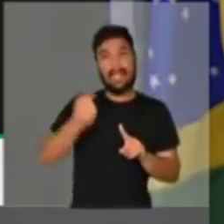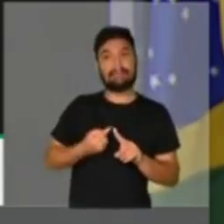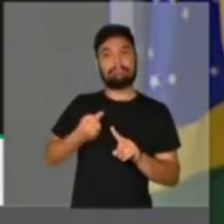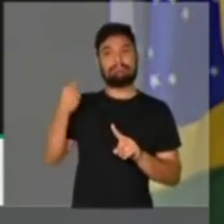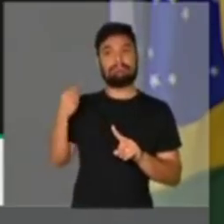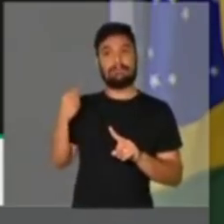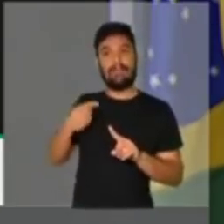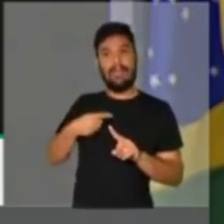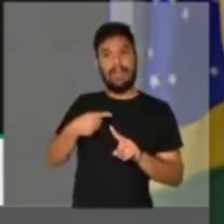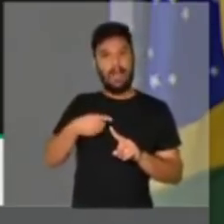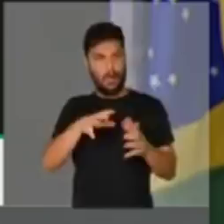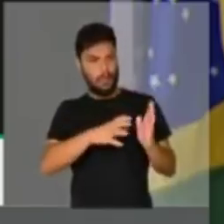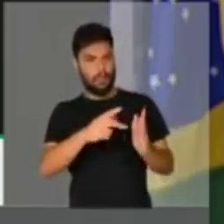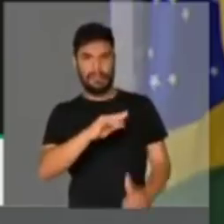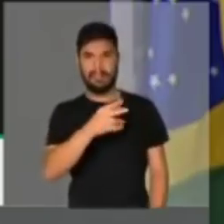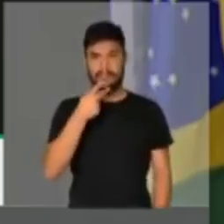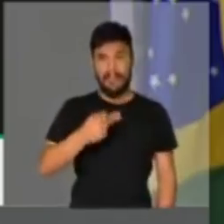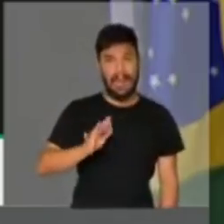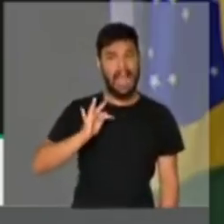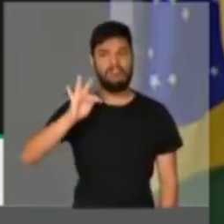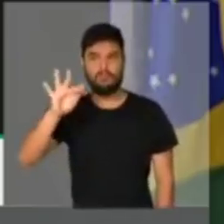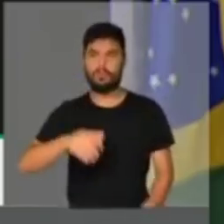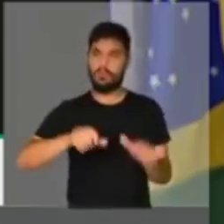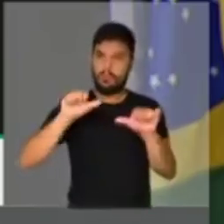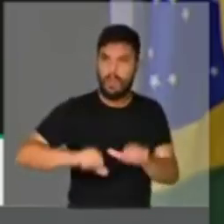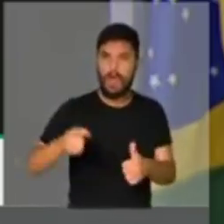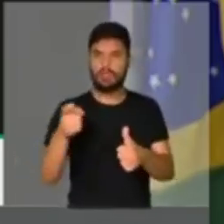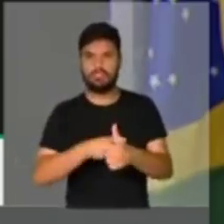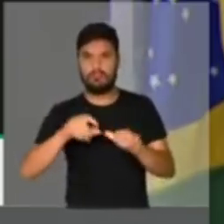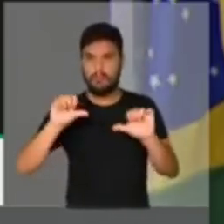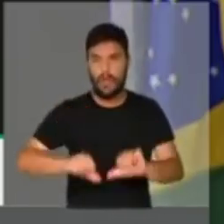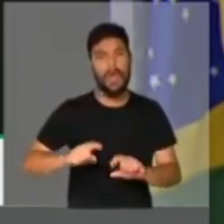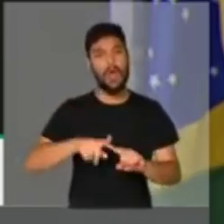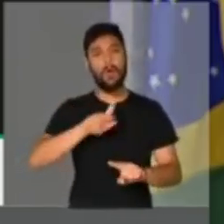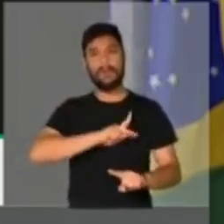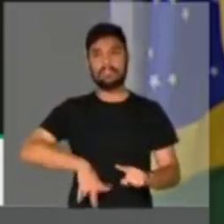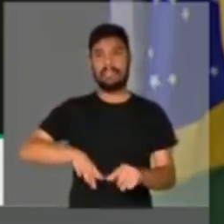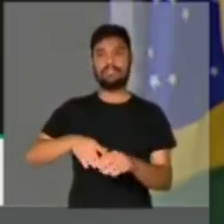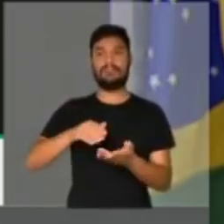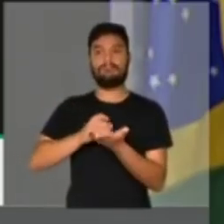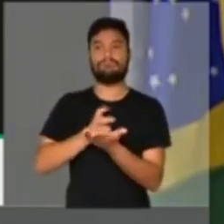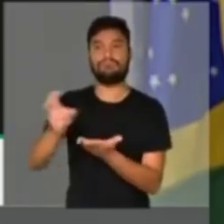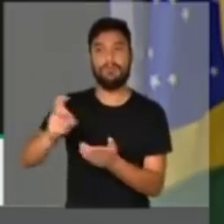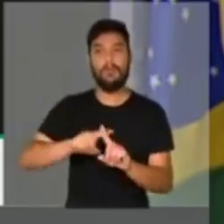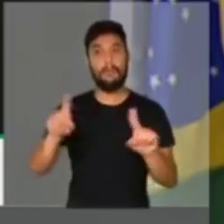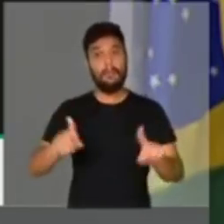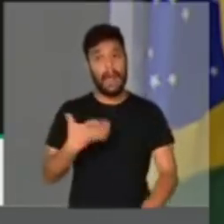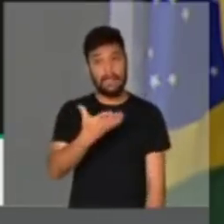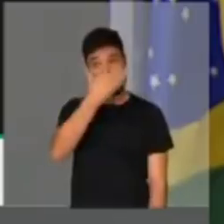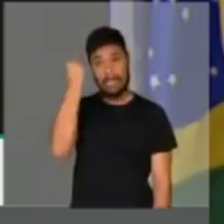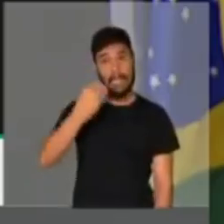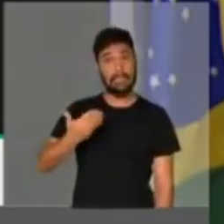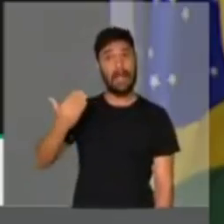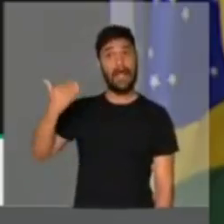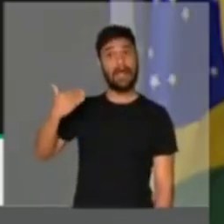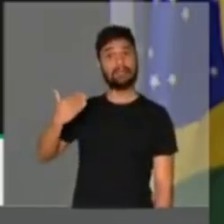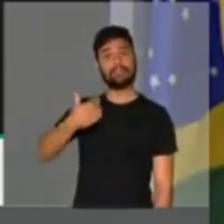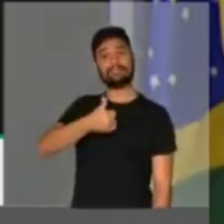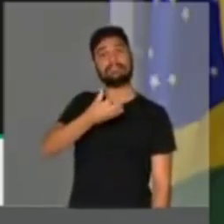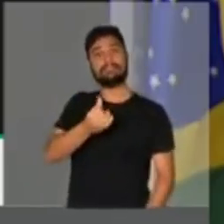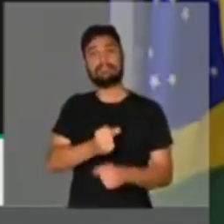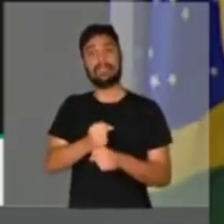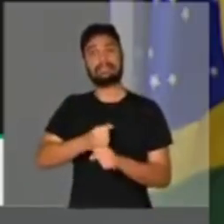anos. Vai ter catástrofe, vai ser um desastre, as contas vão explodir, o presidente da república vai cair. Mas eles esquecem tudo o que aconteceu nos últimos